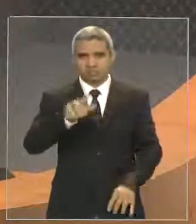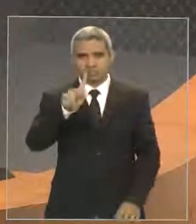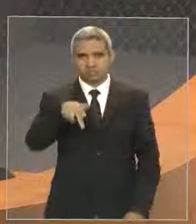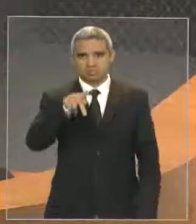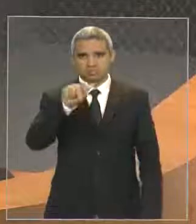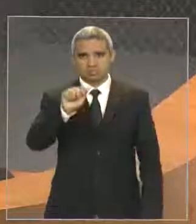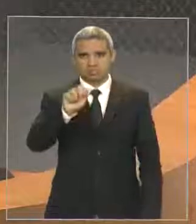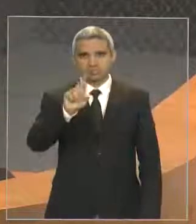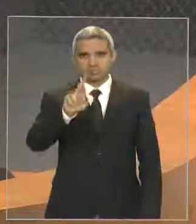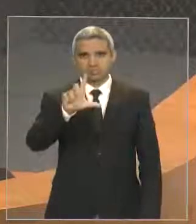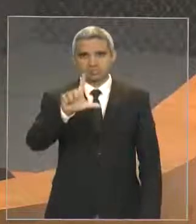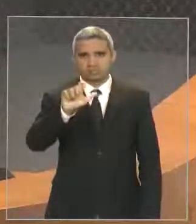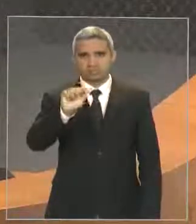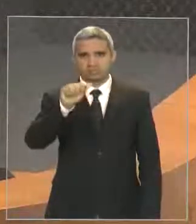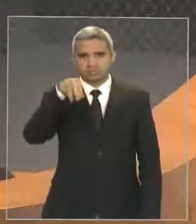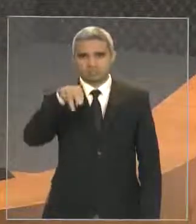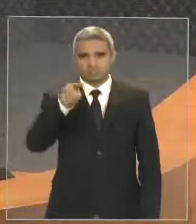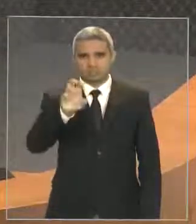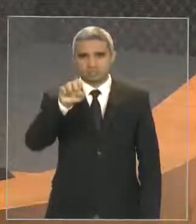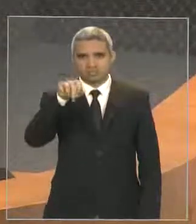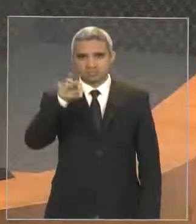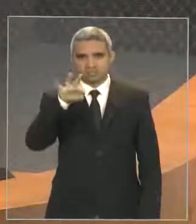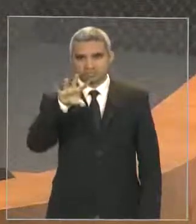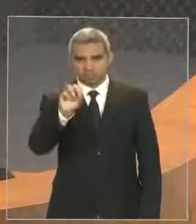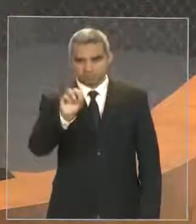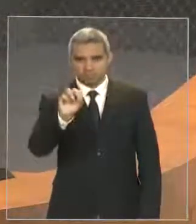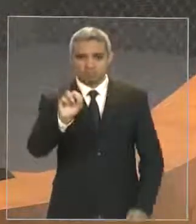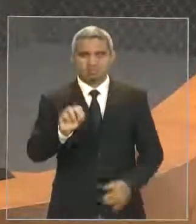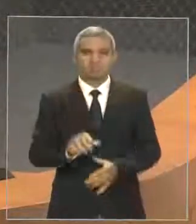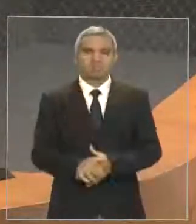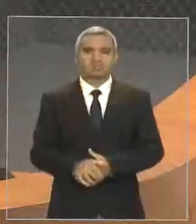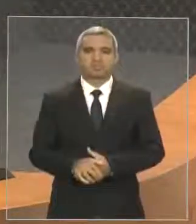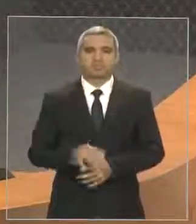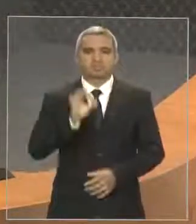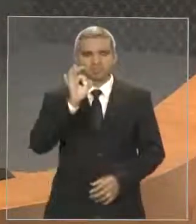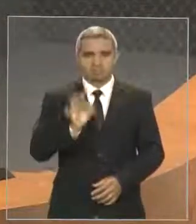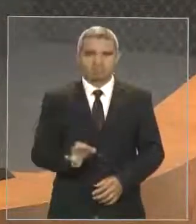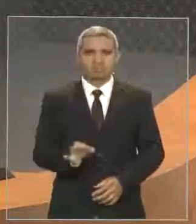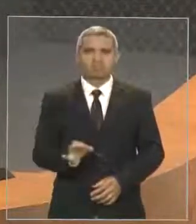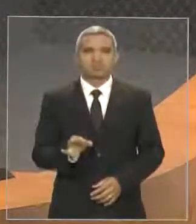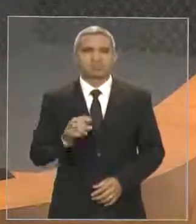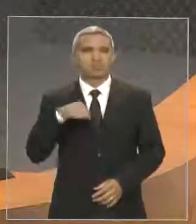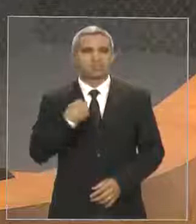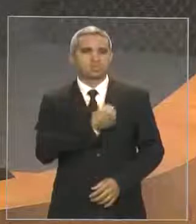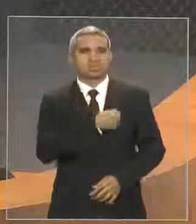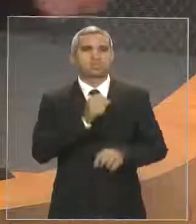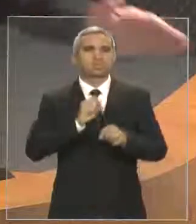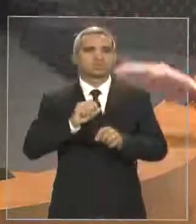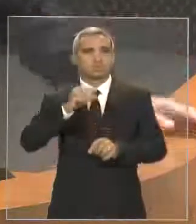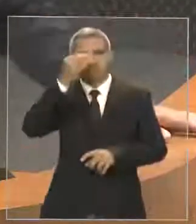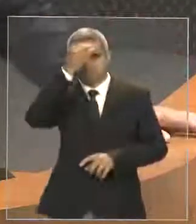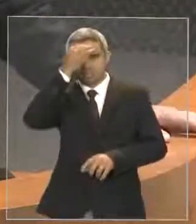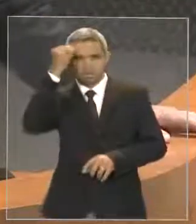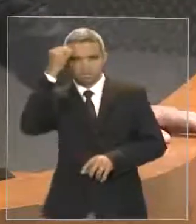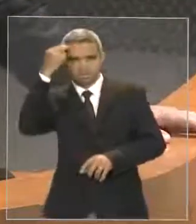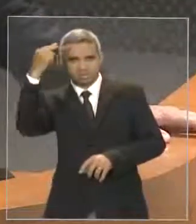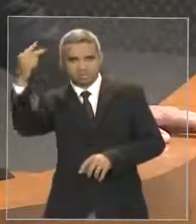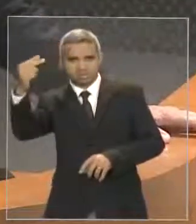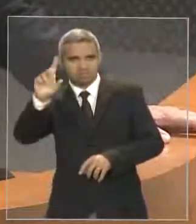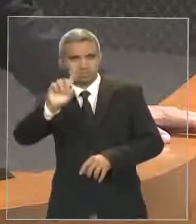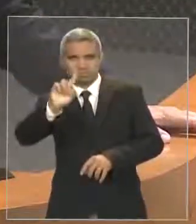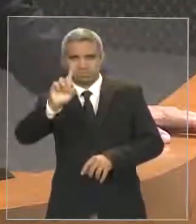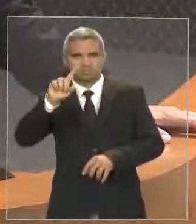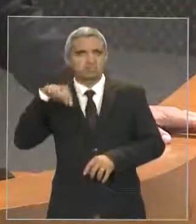chama daqueles que um dia ajudaram a nós chegarmos aqui. Fique certo, Louro, que nós não vamos negar a história, nem vamos negar a continuidade